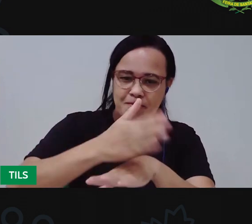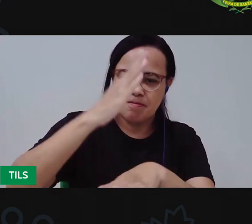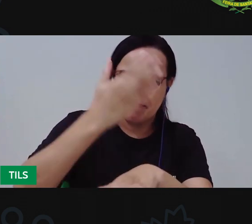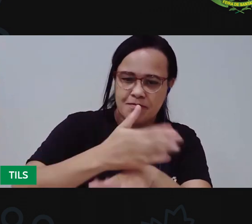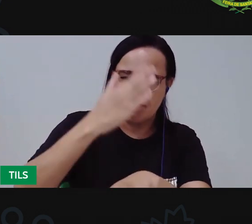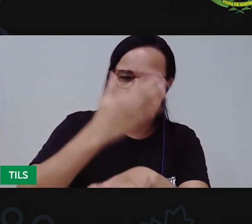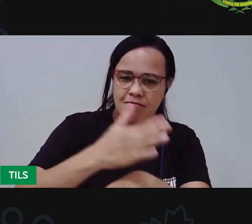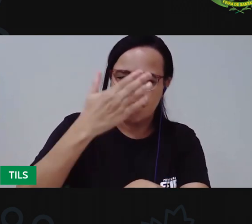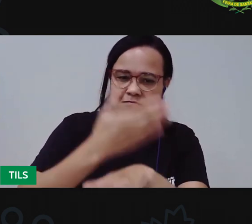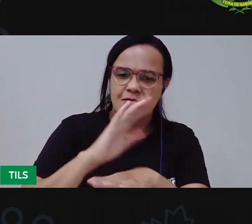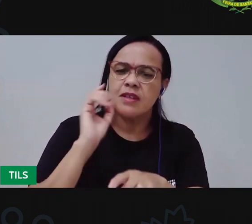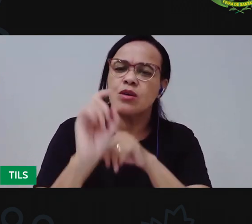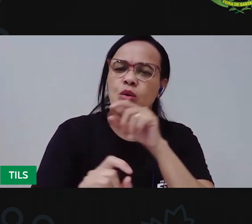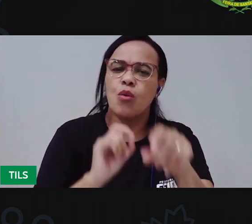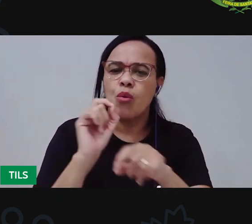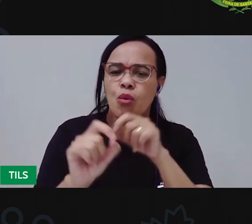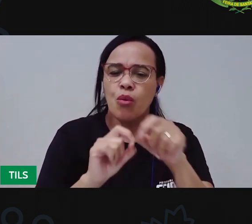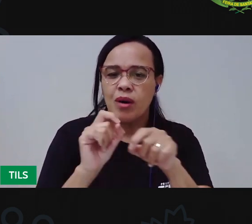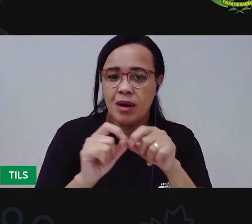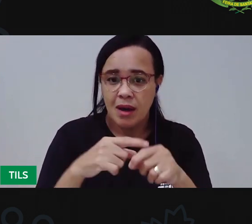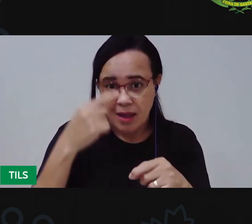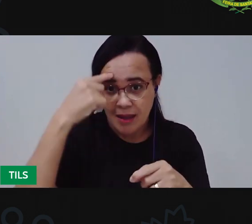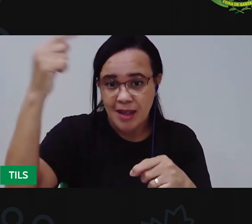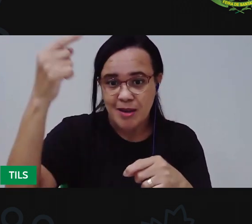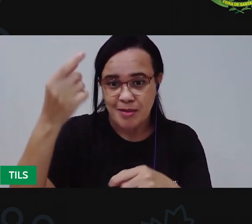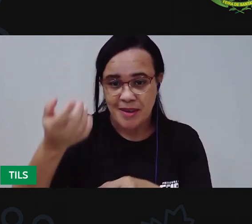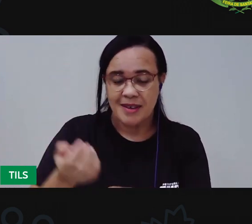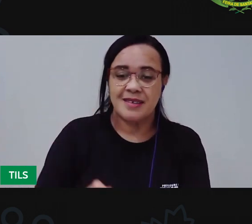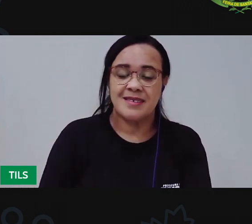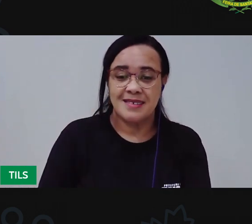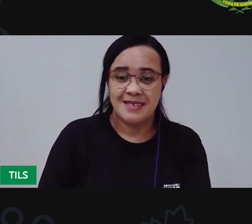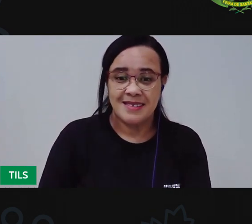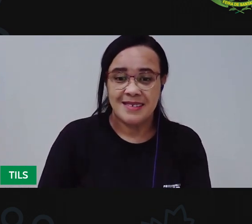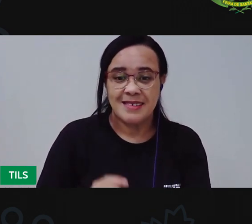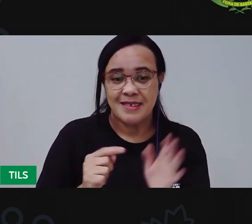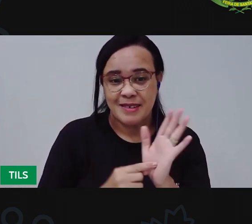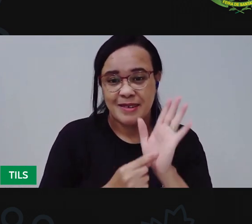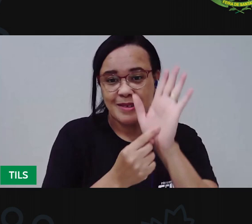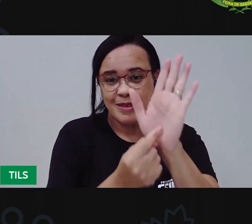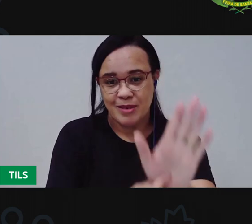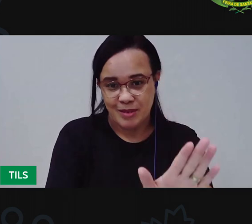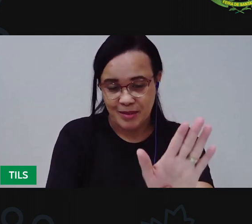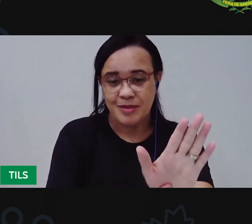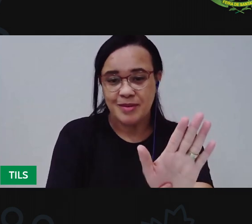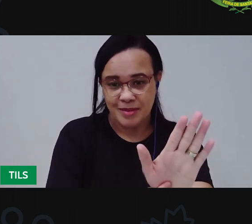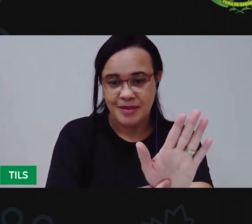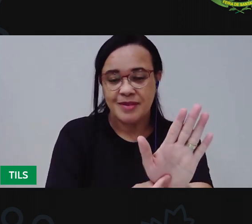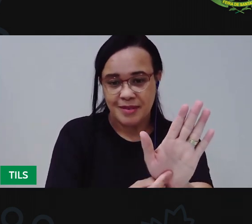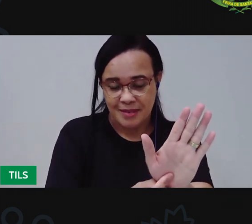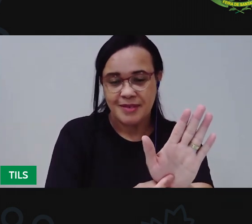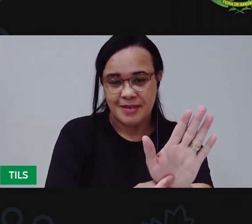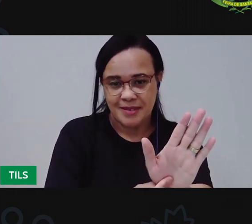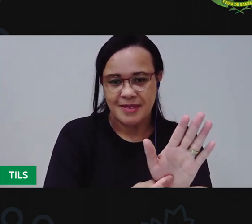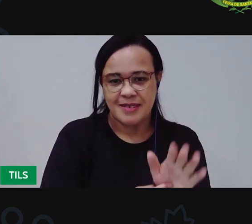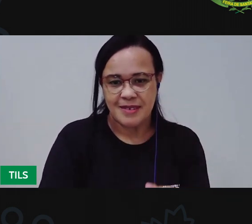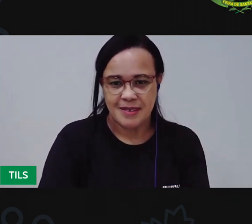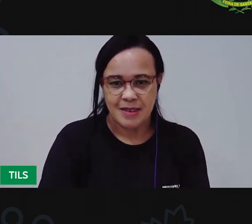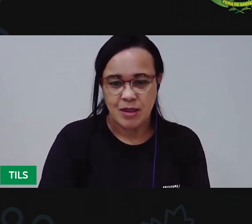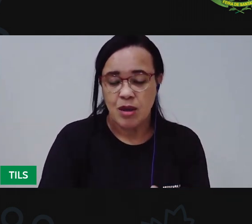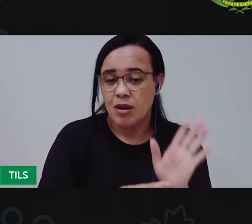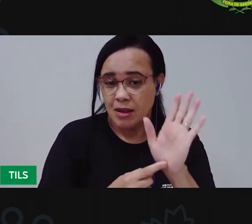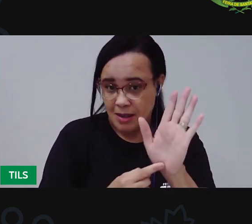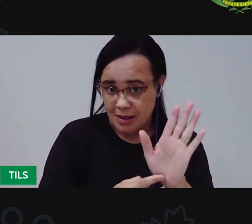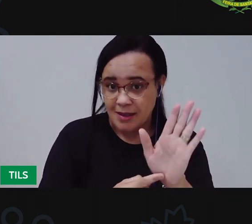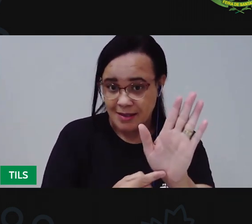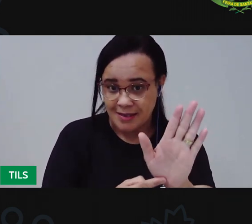observando uma cena de um... Que apresentava ali um possível risco doméstico. Que